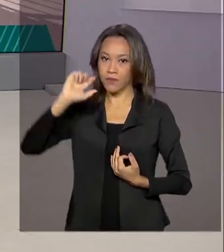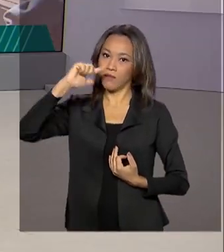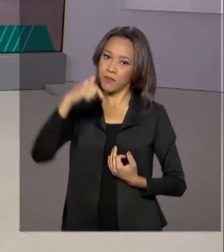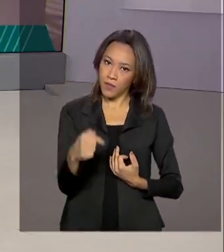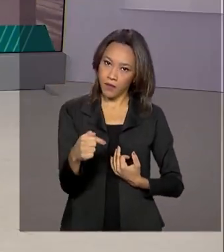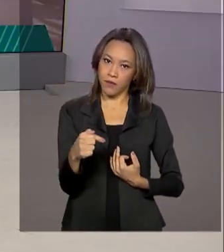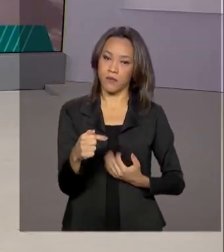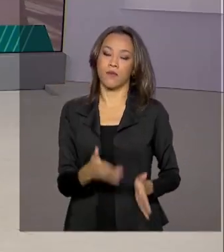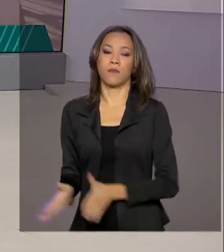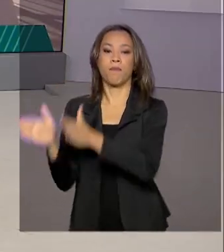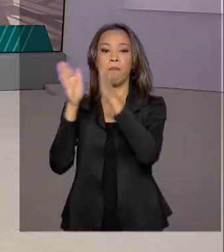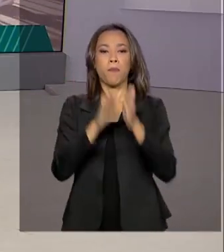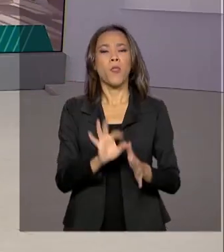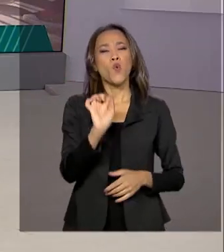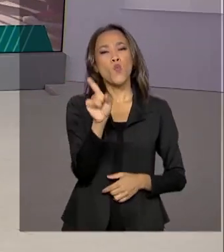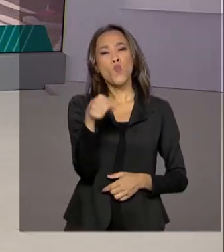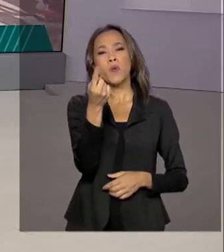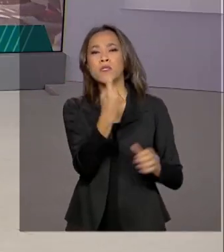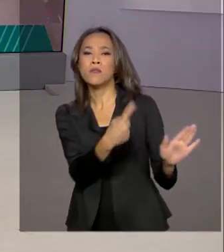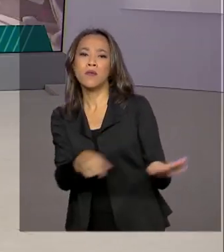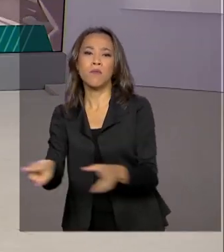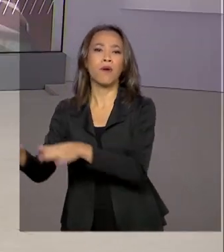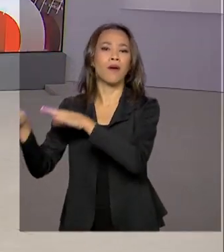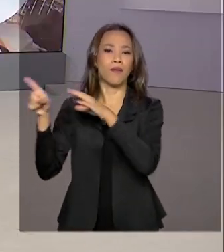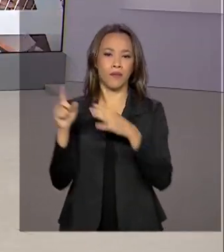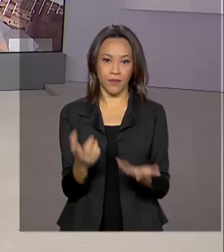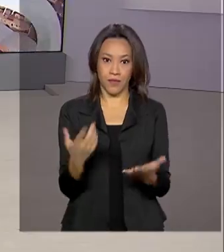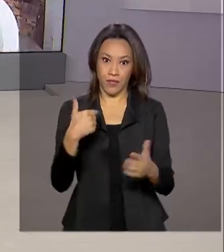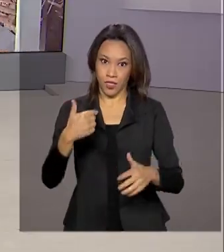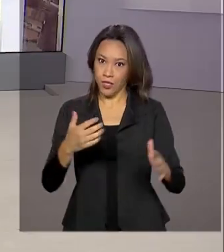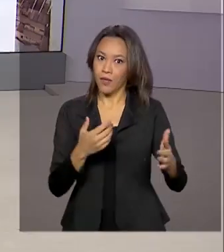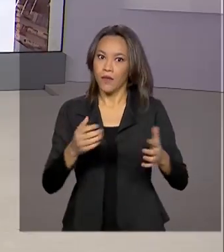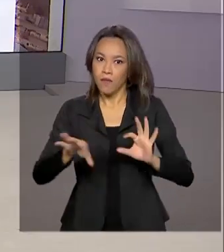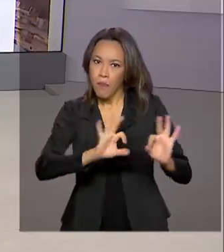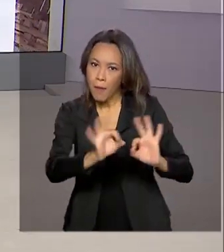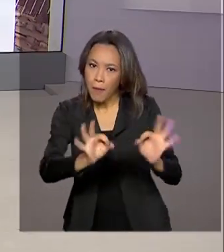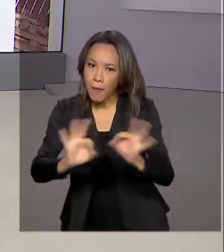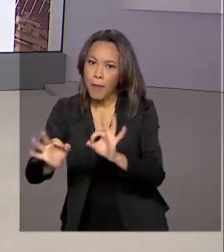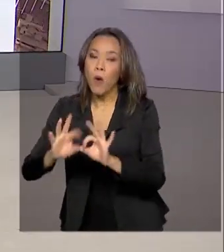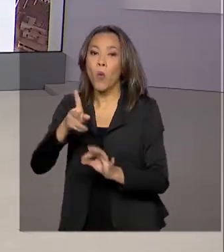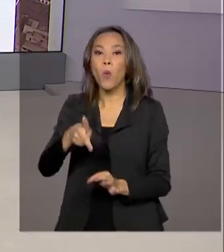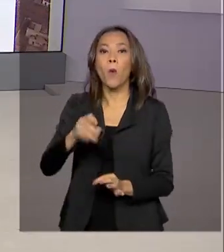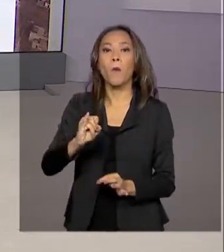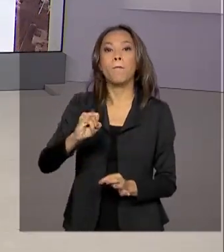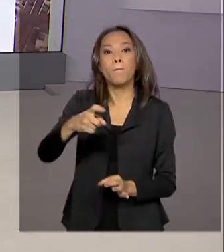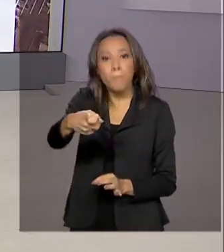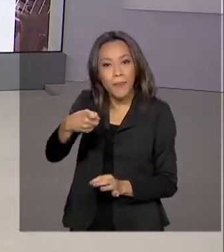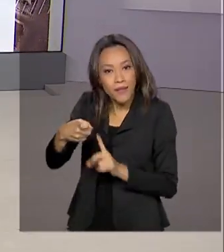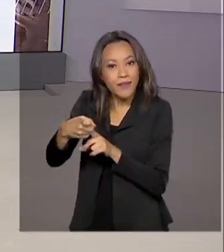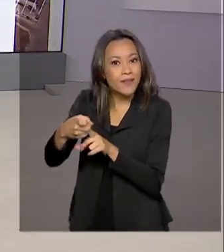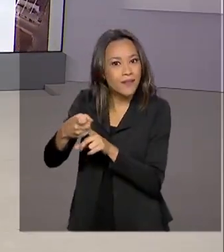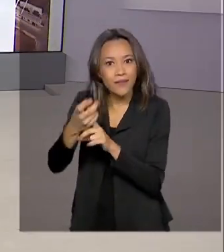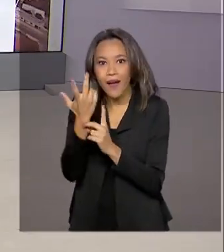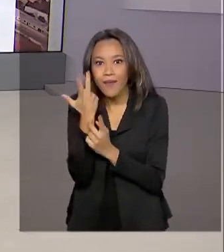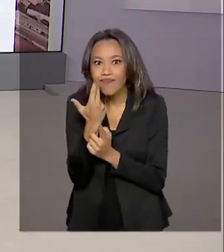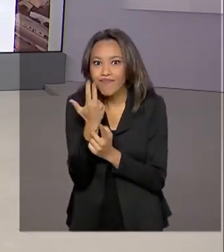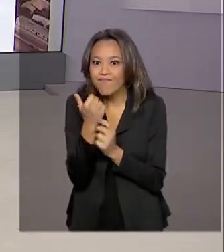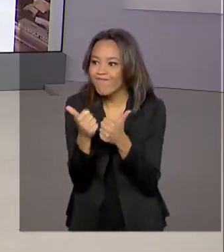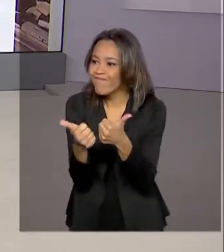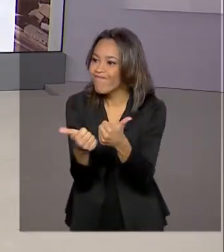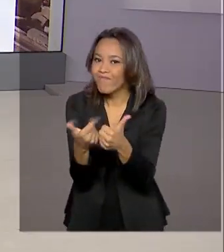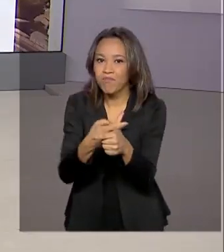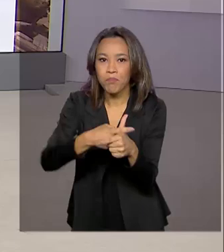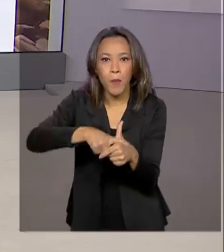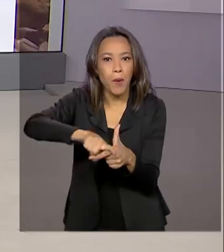Em uma semana de operação, o PIX, novo sistema de pagamentos e transferências instantâneas, está funcionando sem